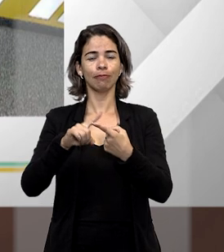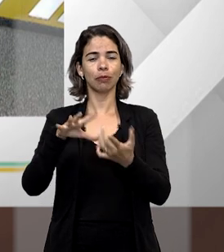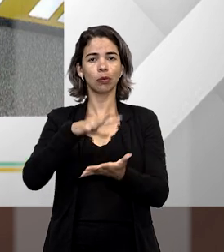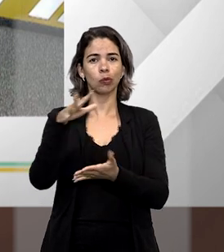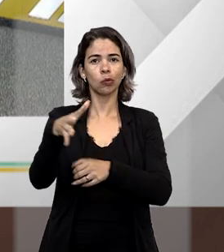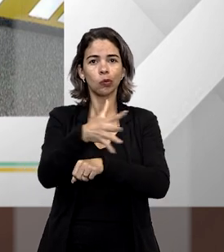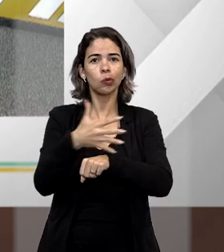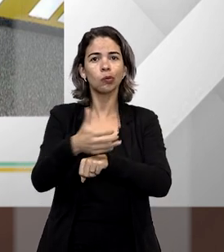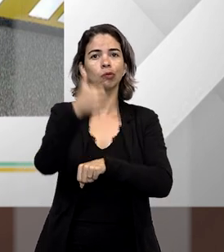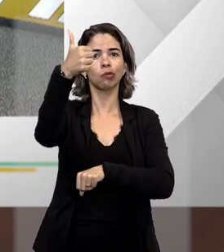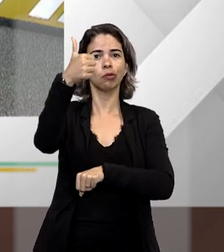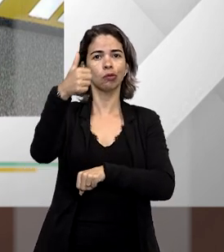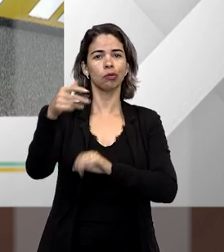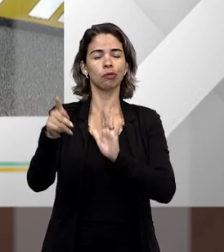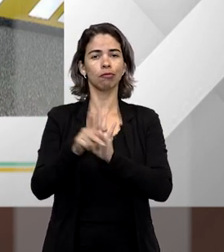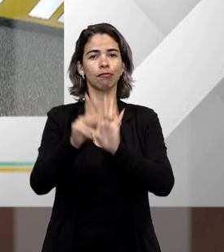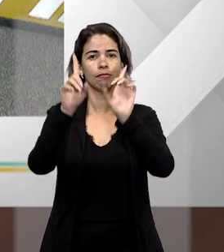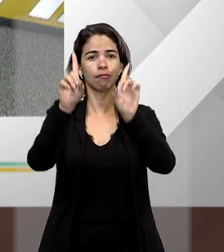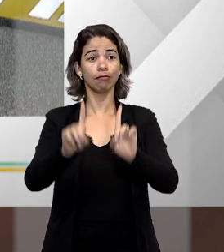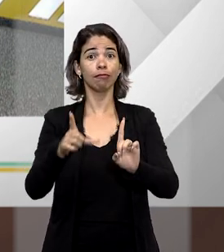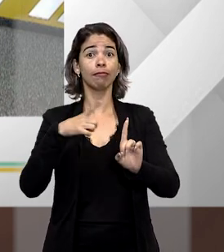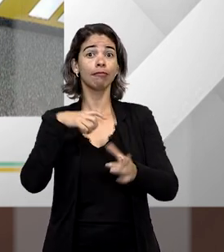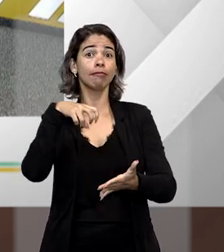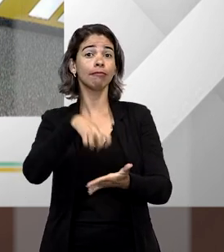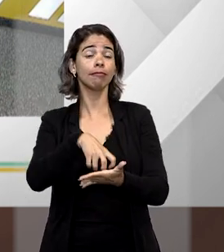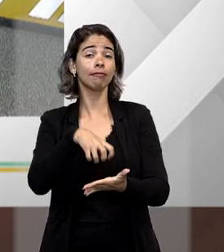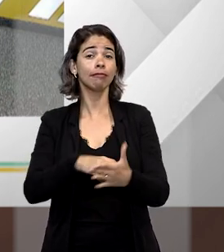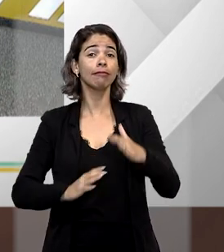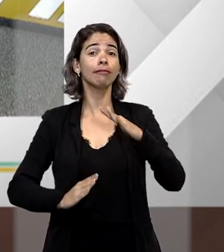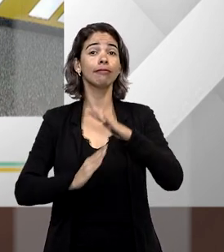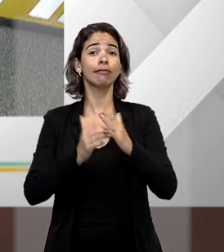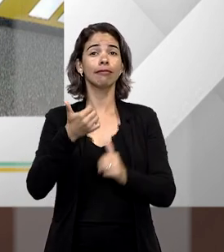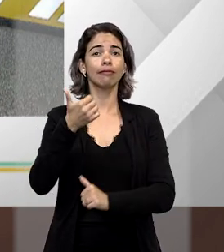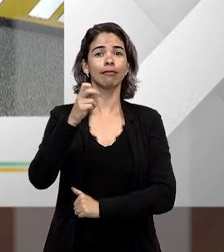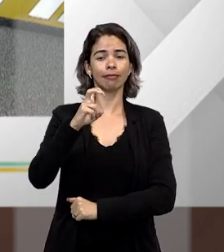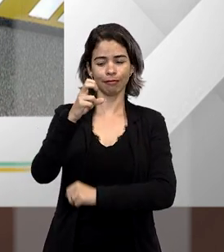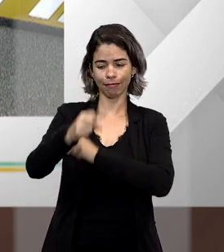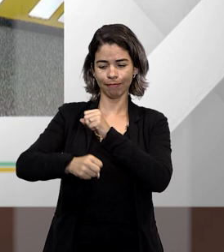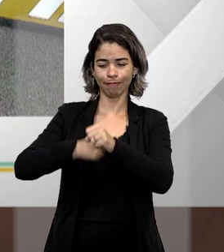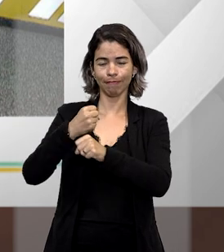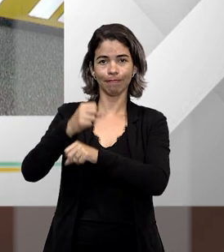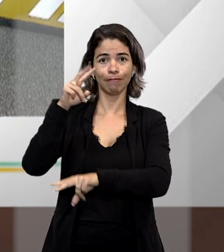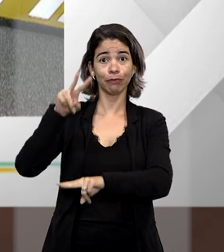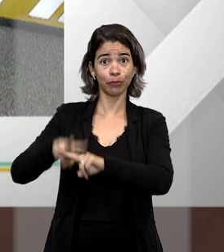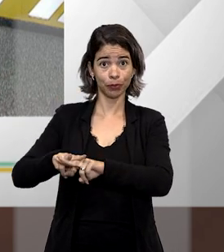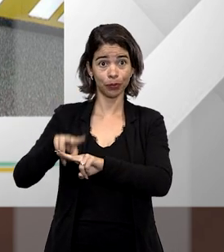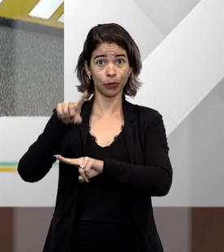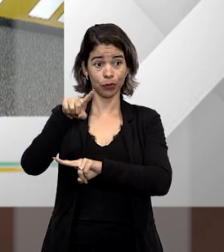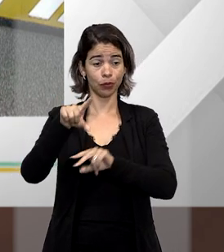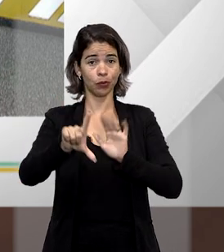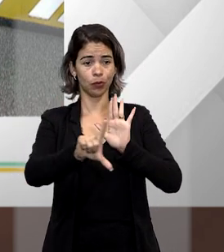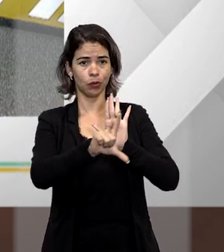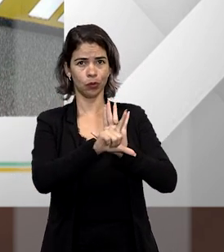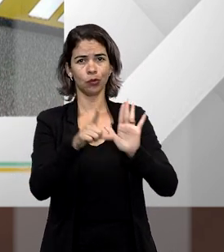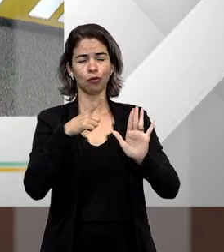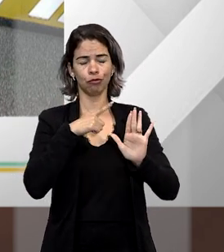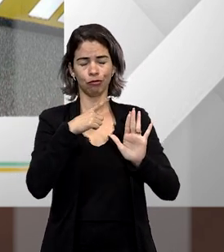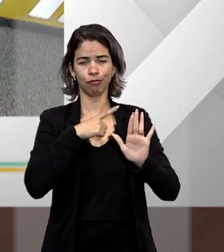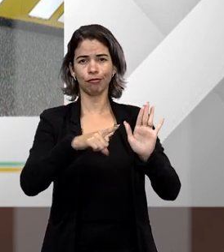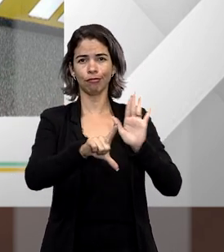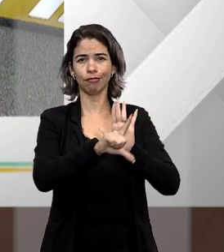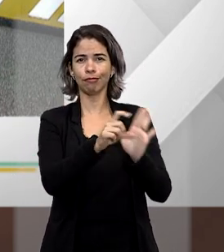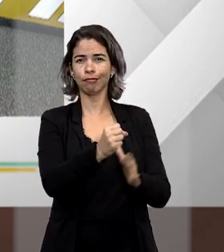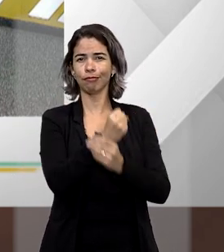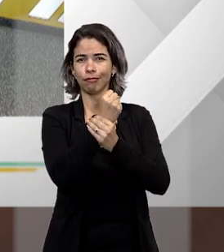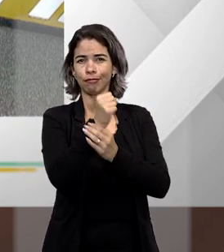interrupção do processo eleitoral com penas, que chegam a 15 anos de reclusão. A norma também revogou a Lei de Segurança